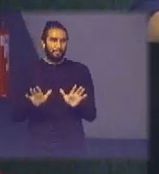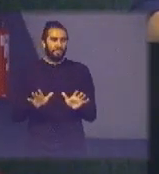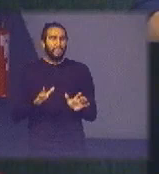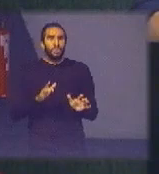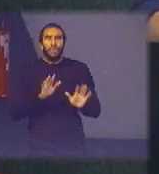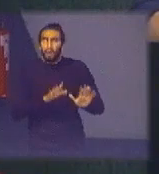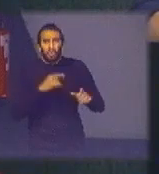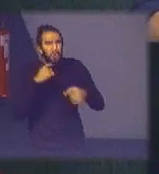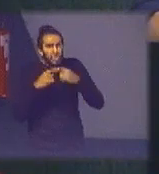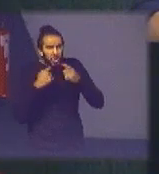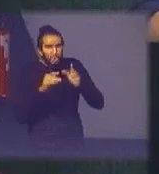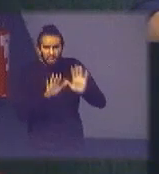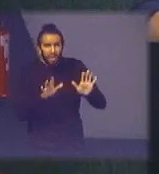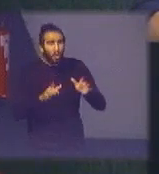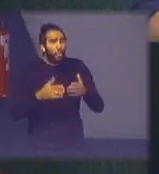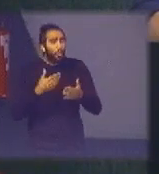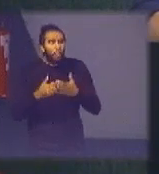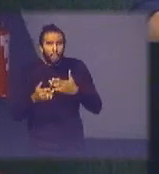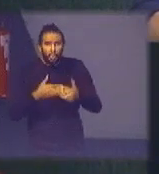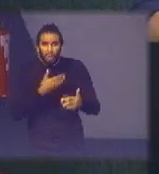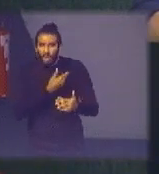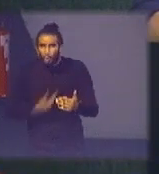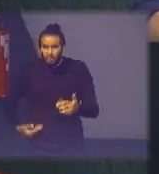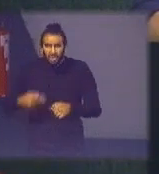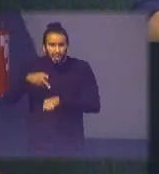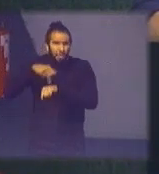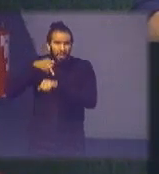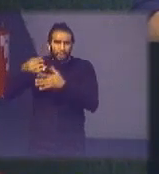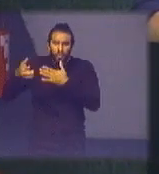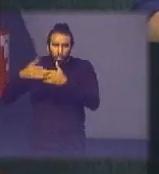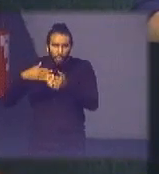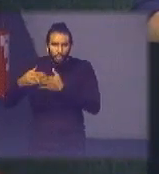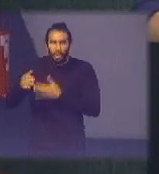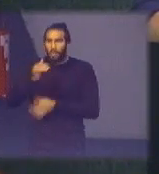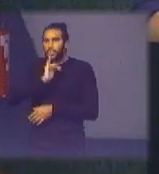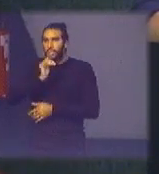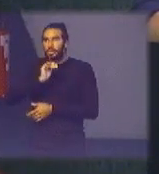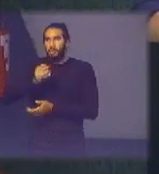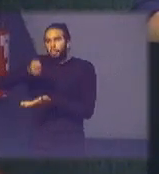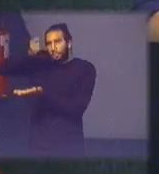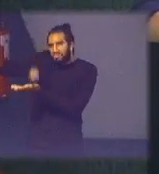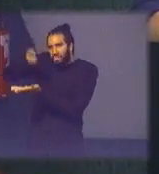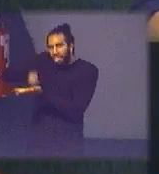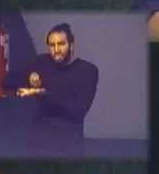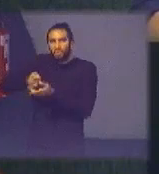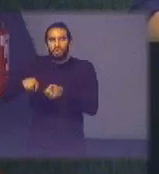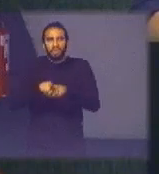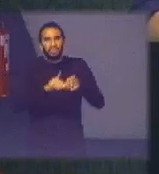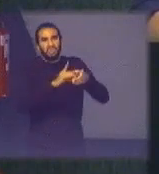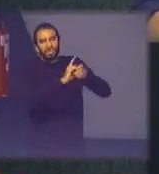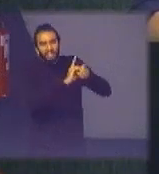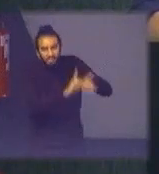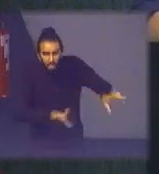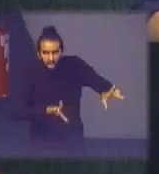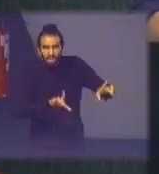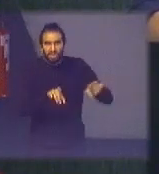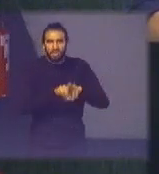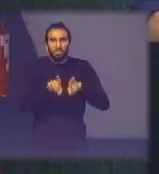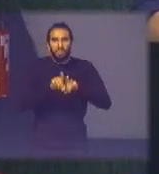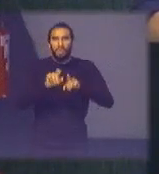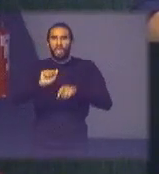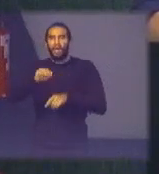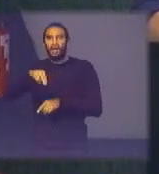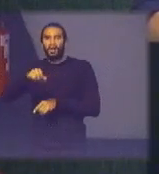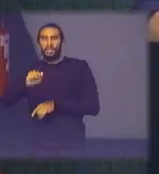qualquer governo do país de qualquer país que seja pode ser uma ditadura pode ser uma democracia pode ser uma anarquia